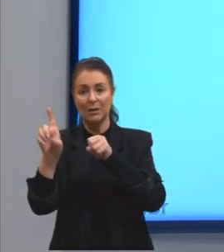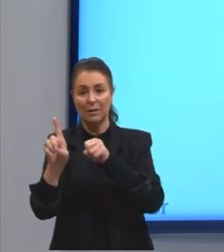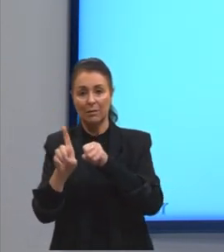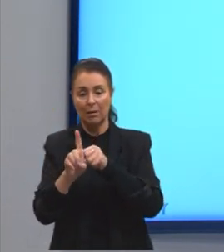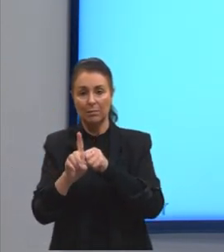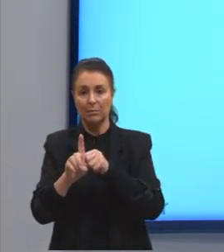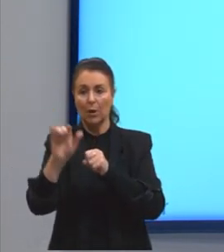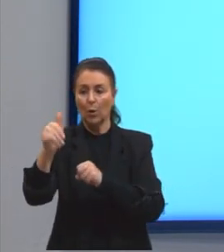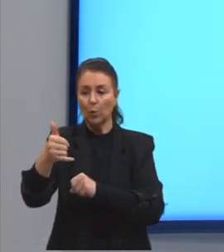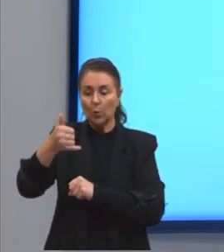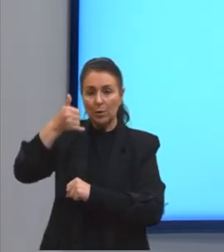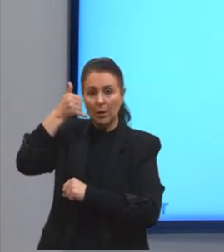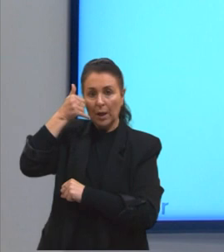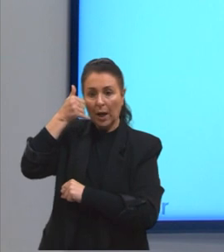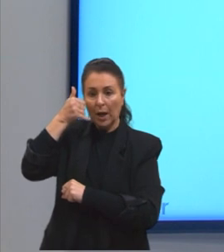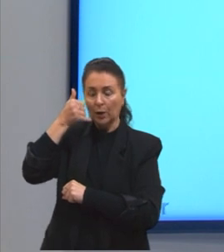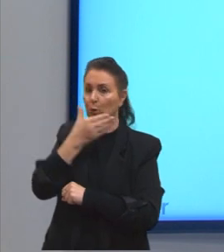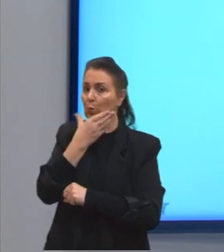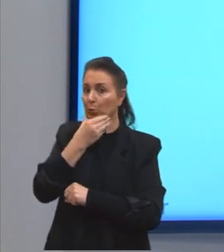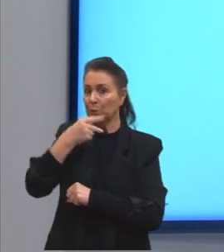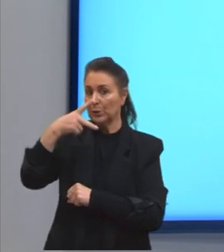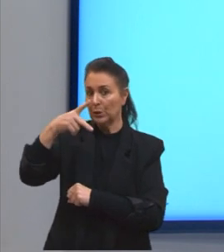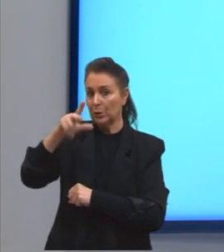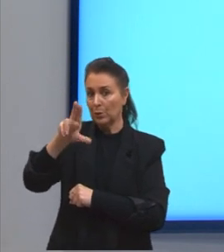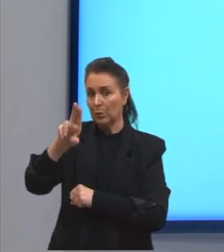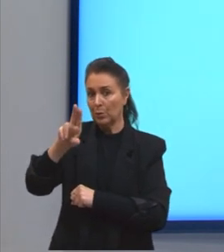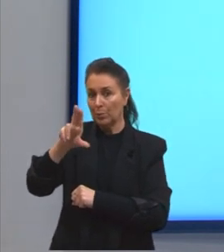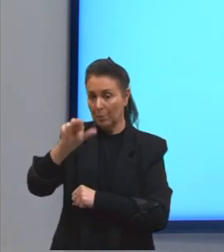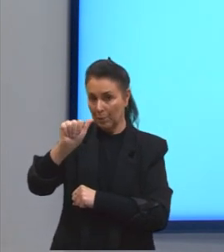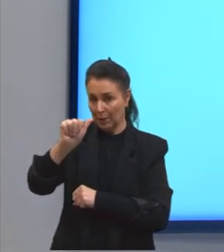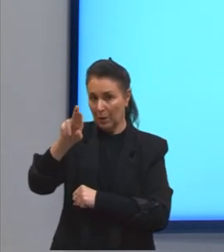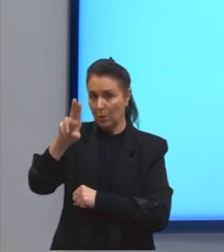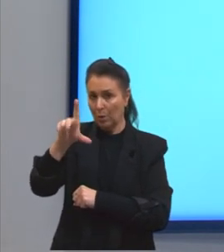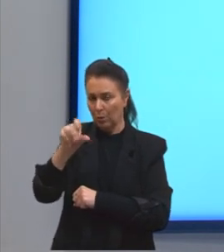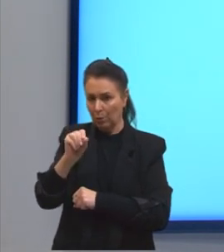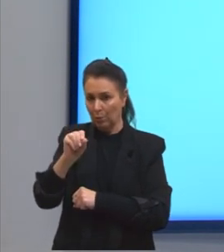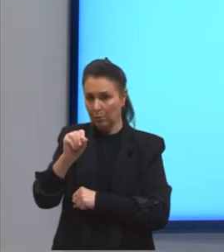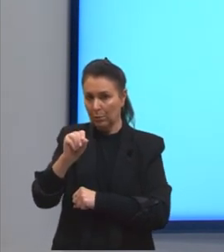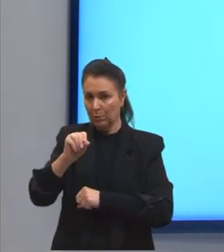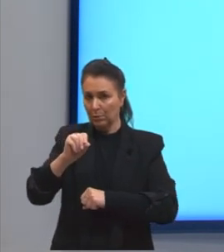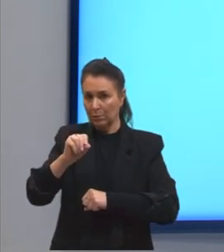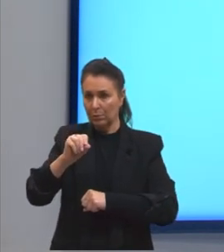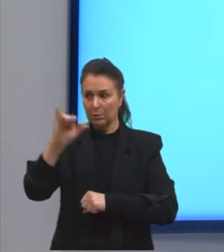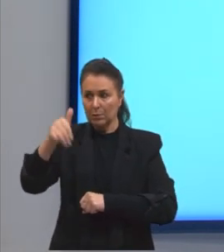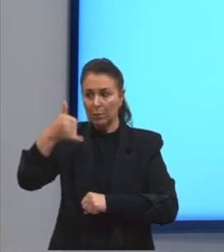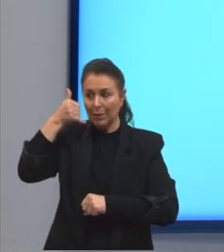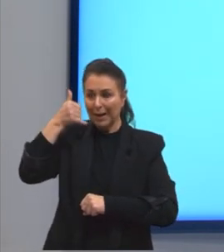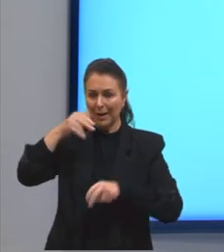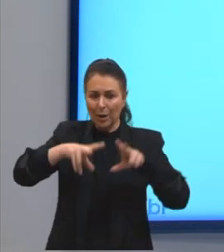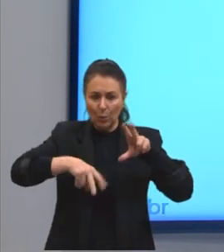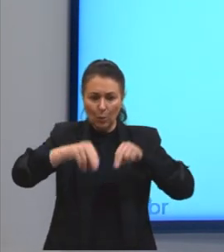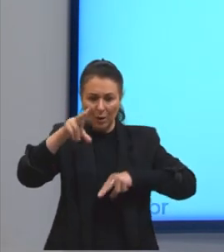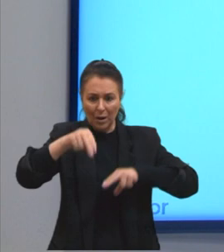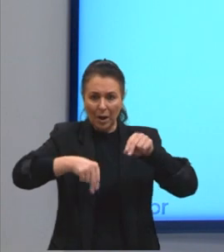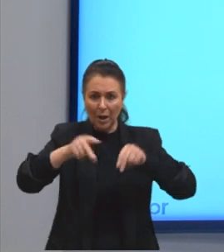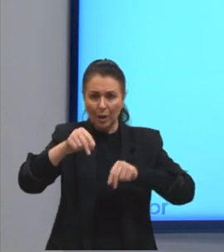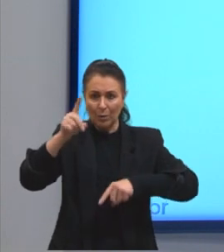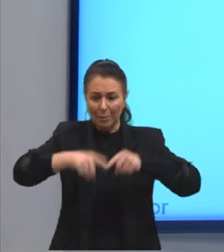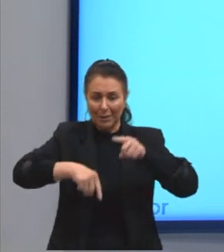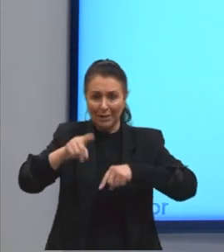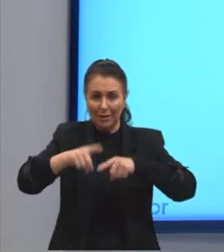celular de Paulo. O celular é concreto. A gente tem ali algo físico, material.